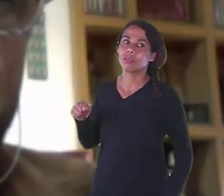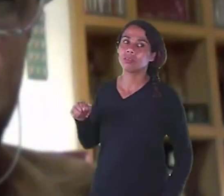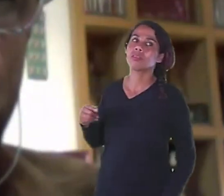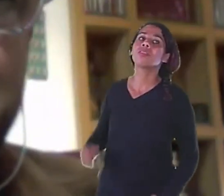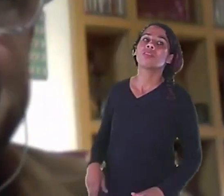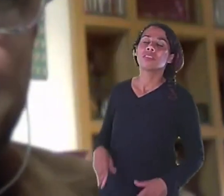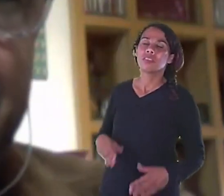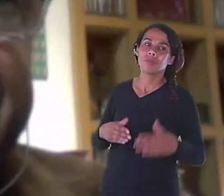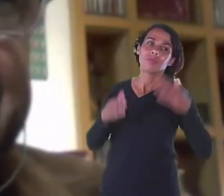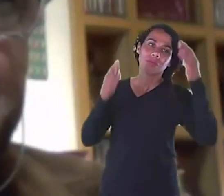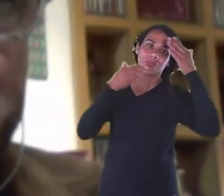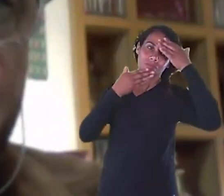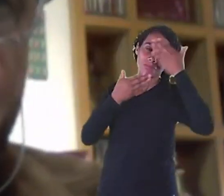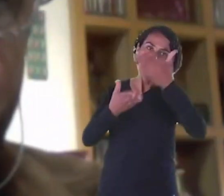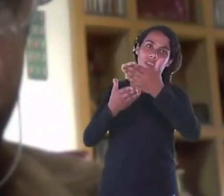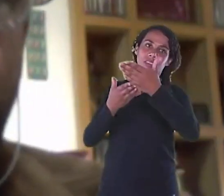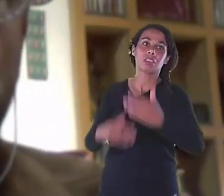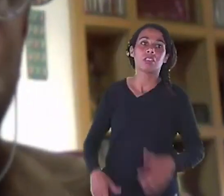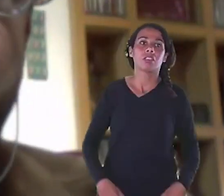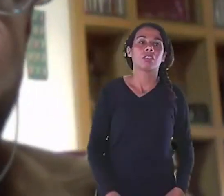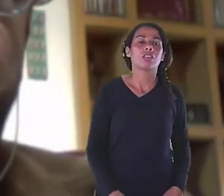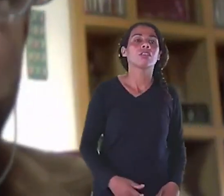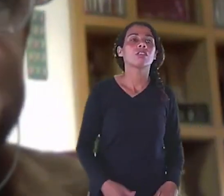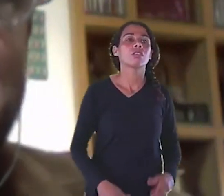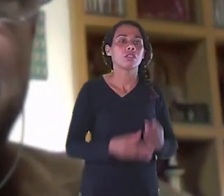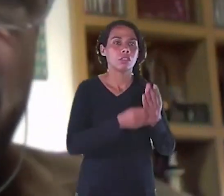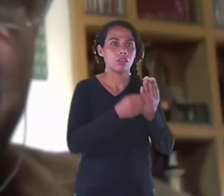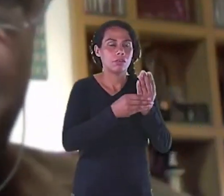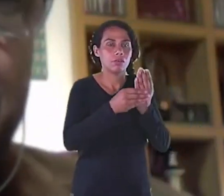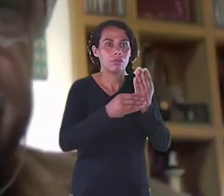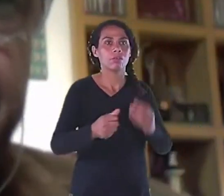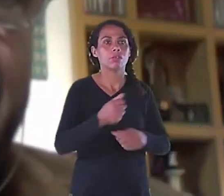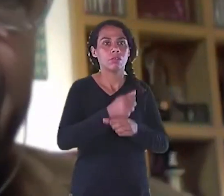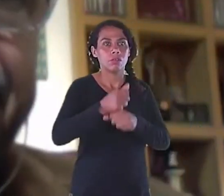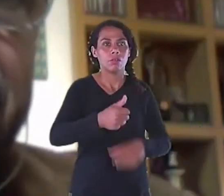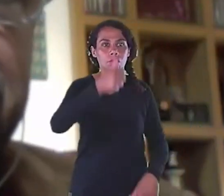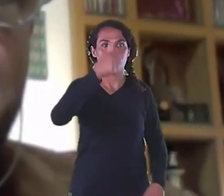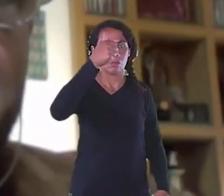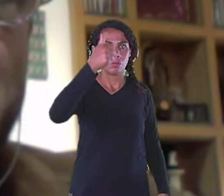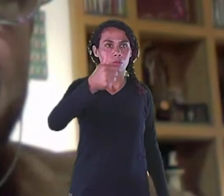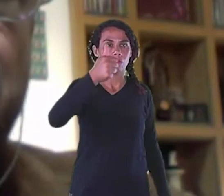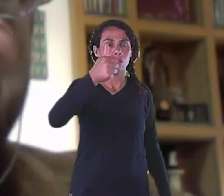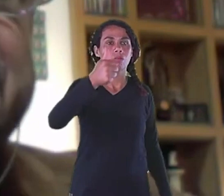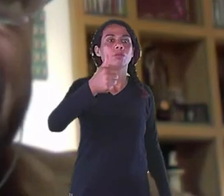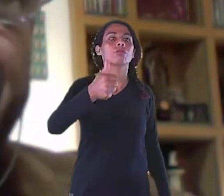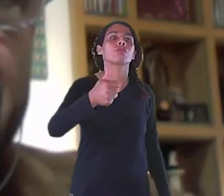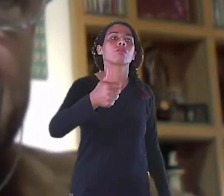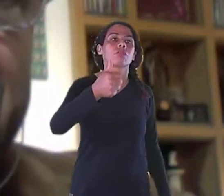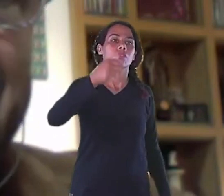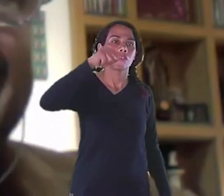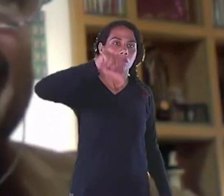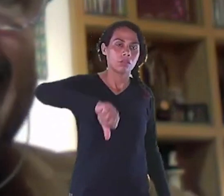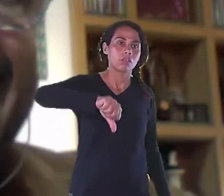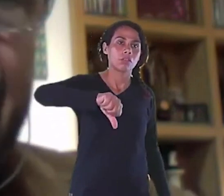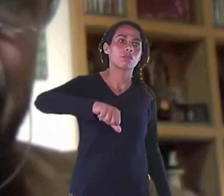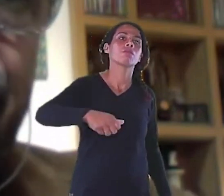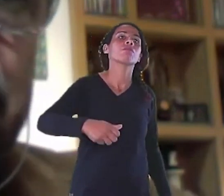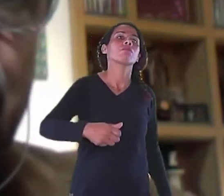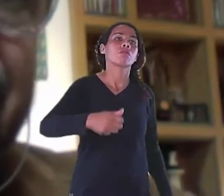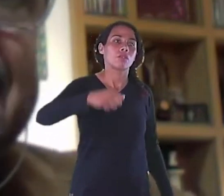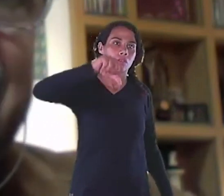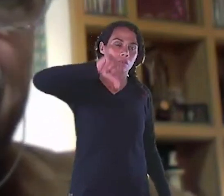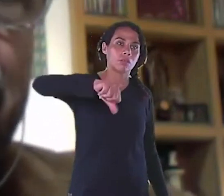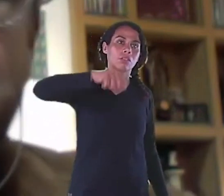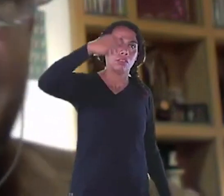livro Foi em 1997 Fruto da minha primeira estadia Em Milão Eu escrevi lá Chama Limites do Design Naquela